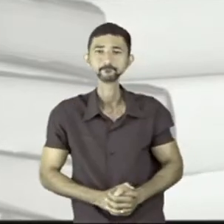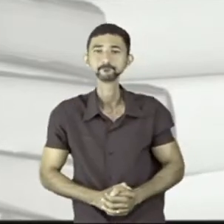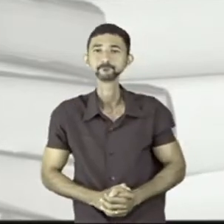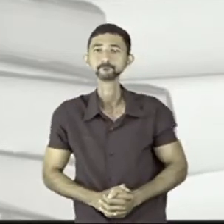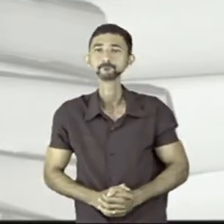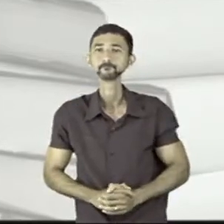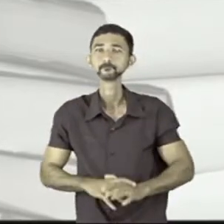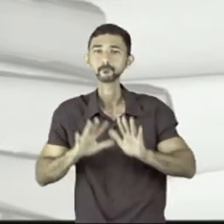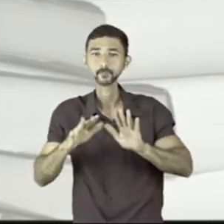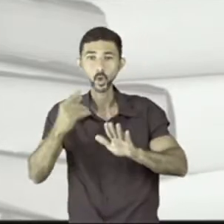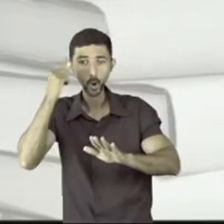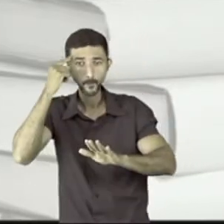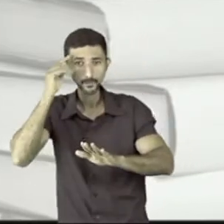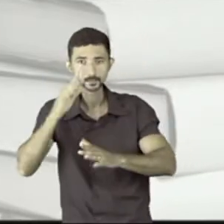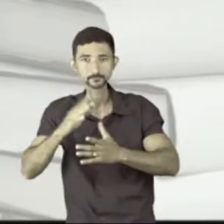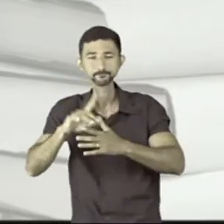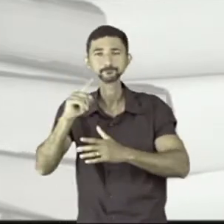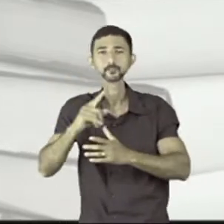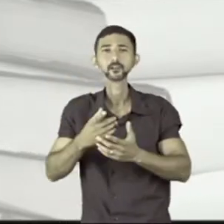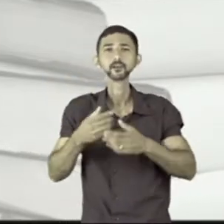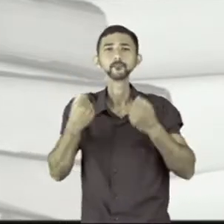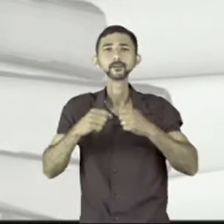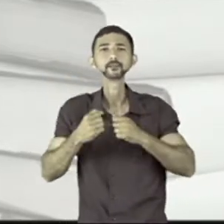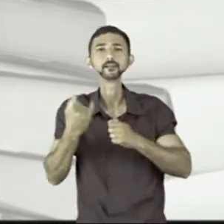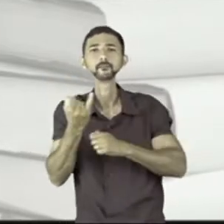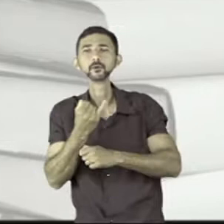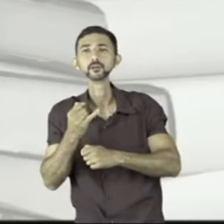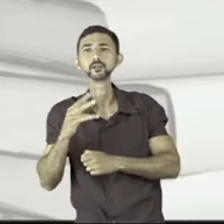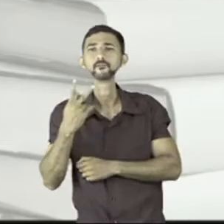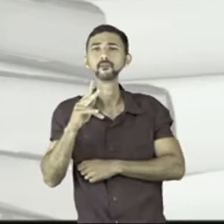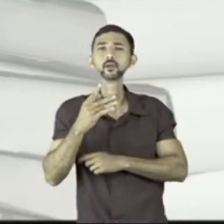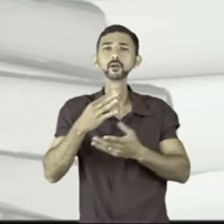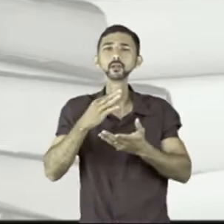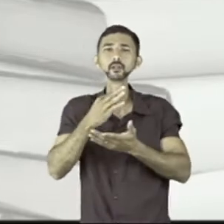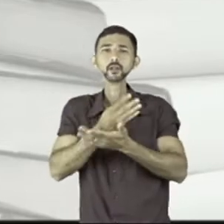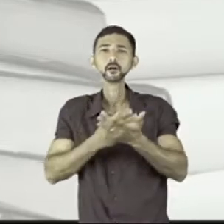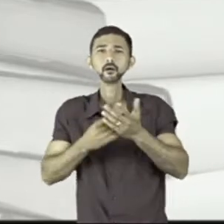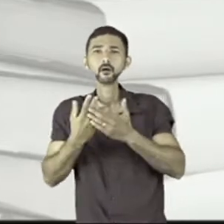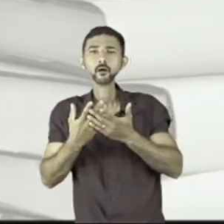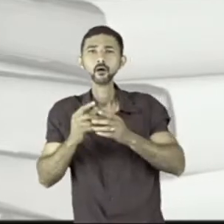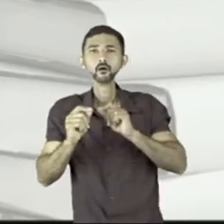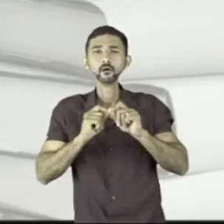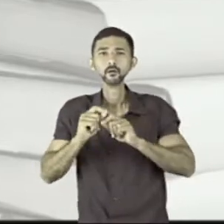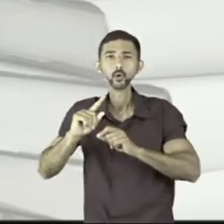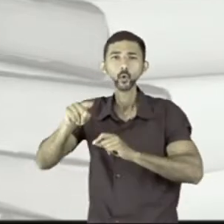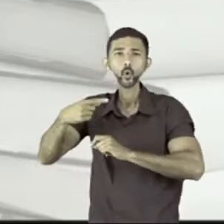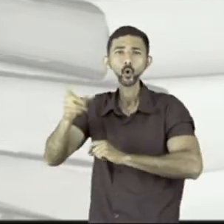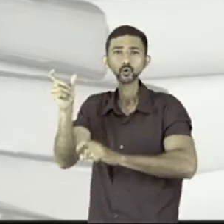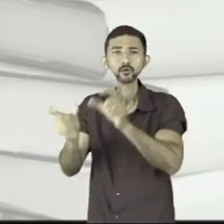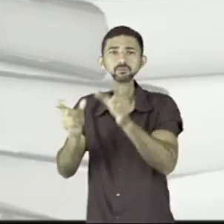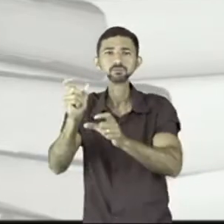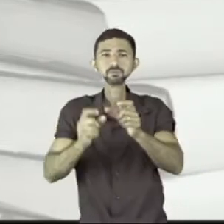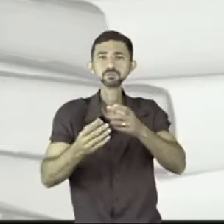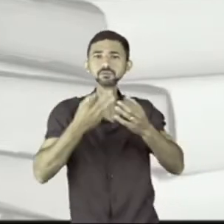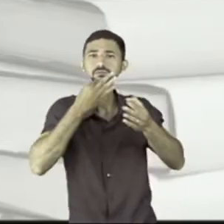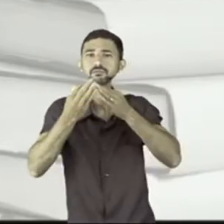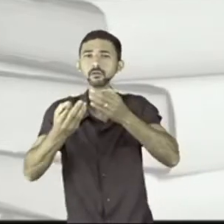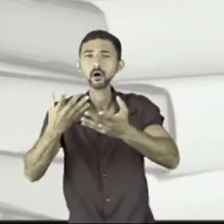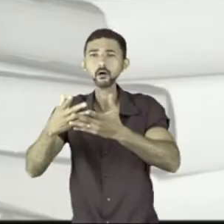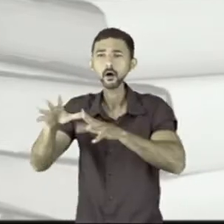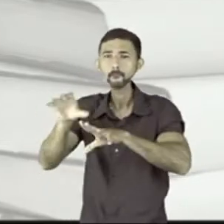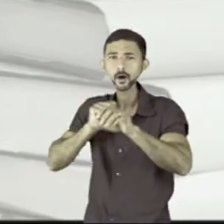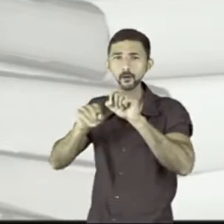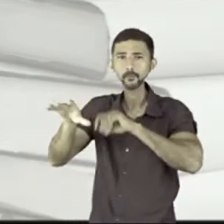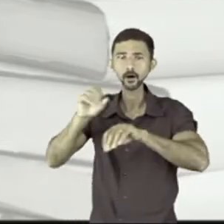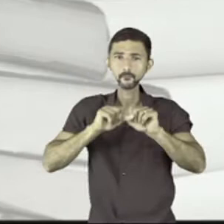respeito disso. Olha, é muito importante que a gente valorize o discurso vindo de outro lugar. Por quê? Às vezes,